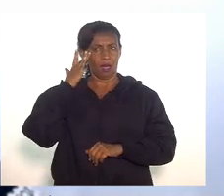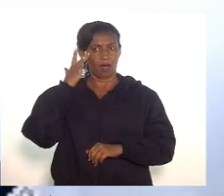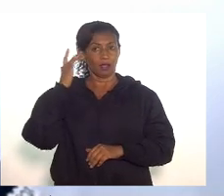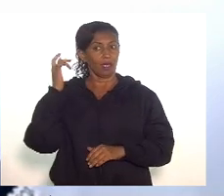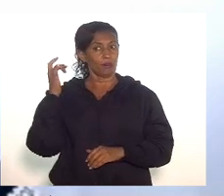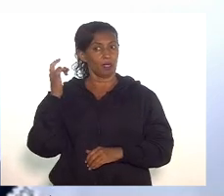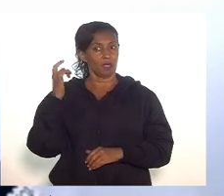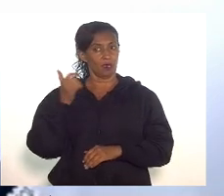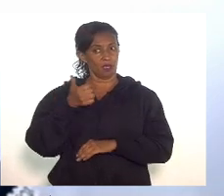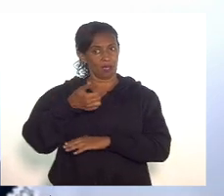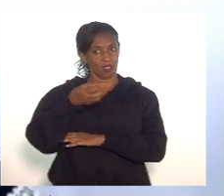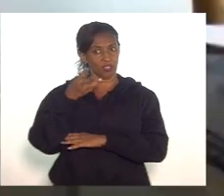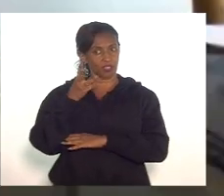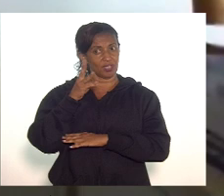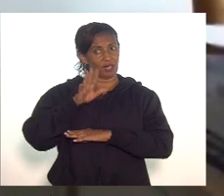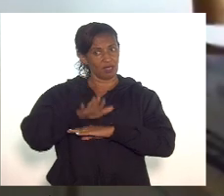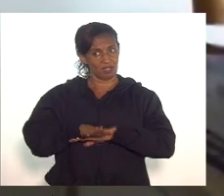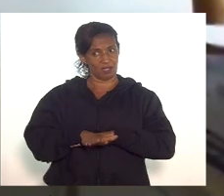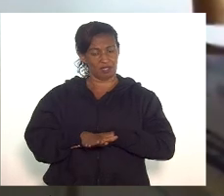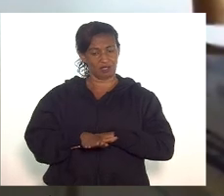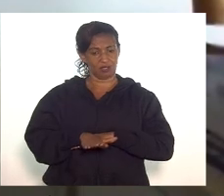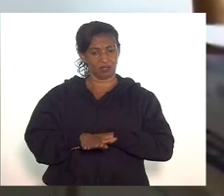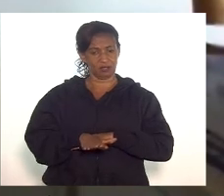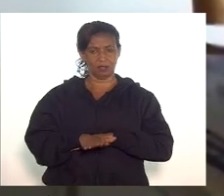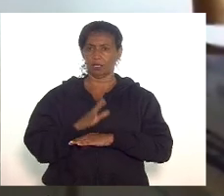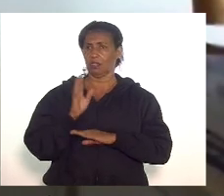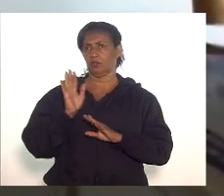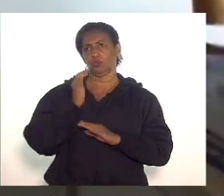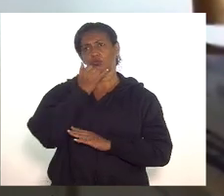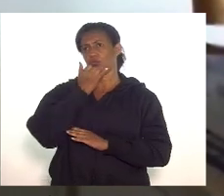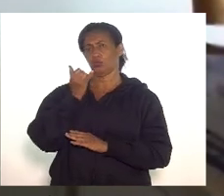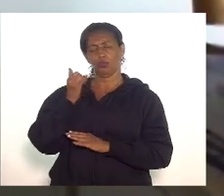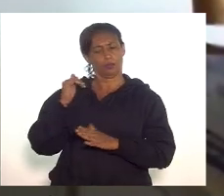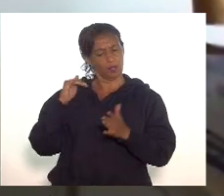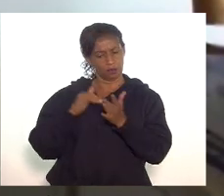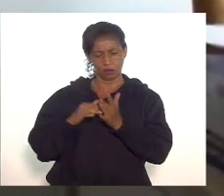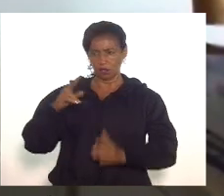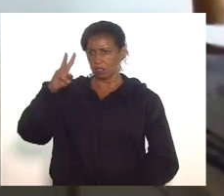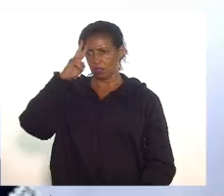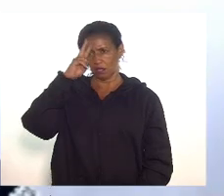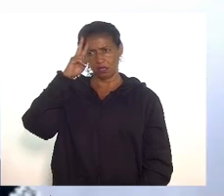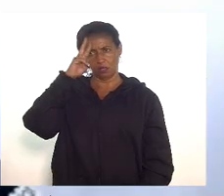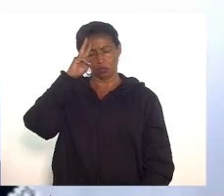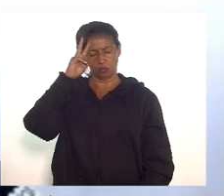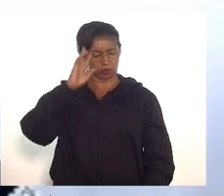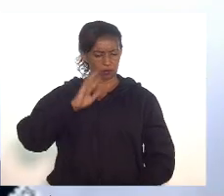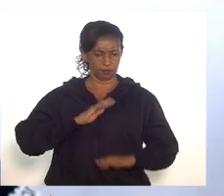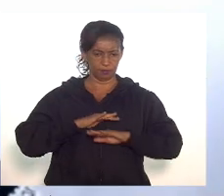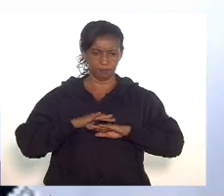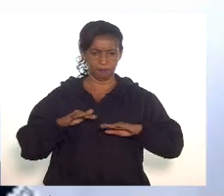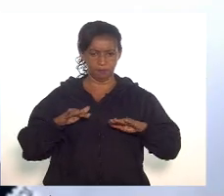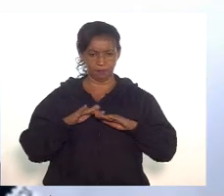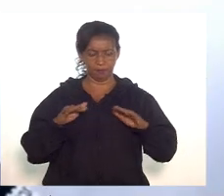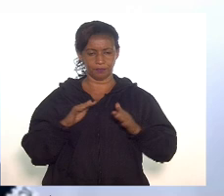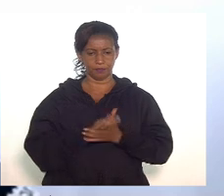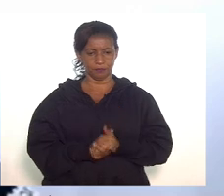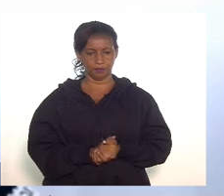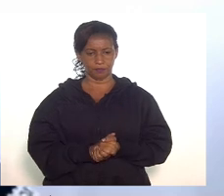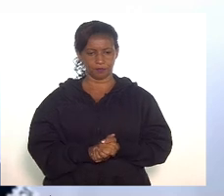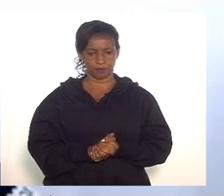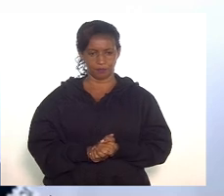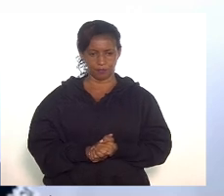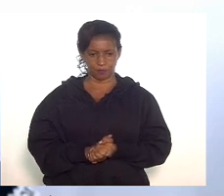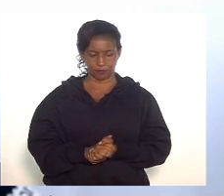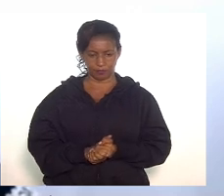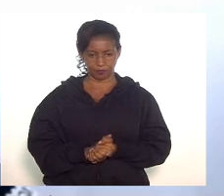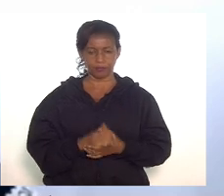15 horas? Não, senhora presidente. Eu quero até segunda-feira, por favor. Então, construir esse acordo para que